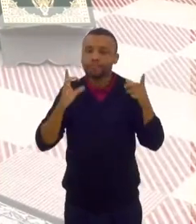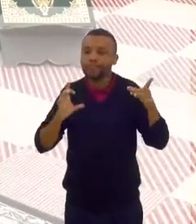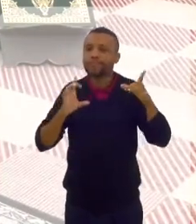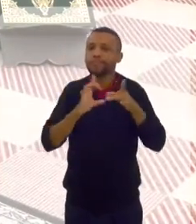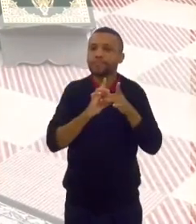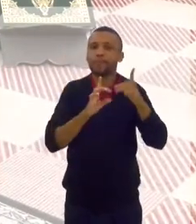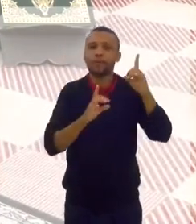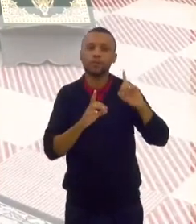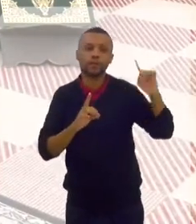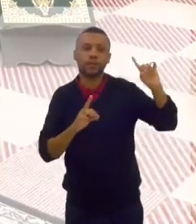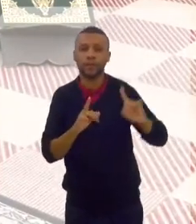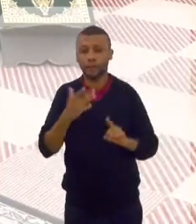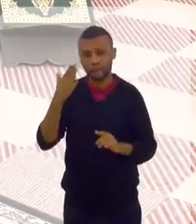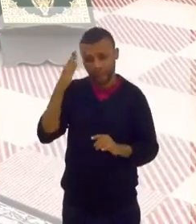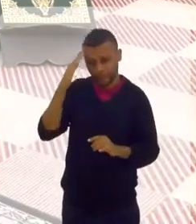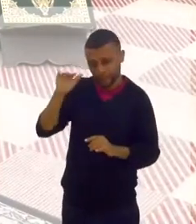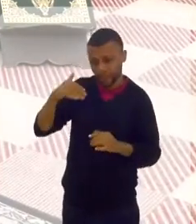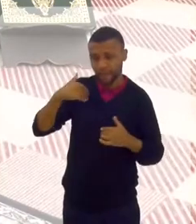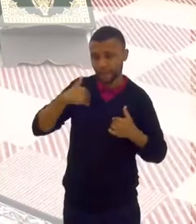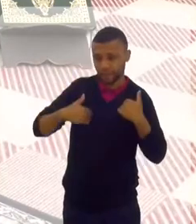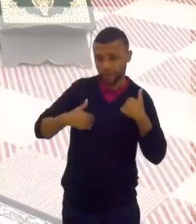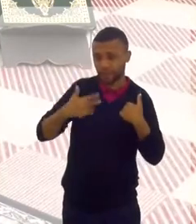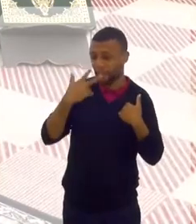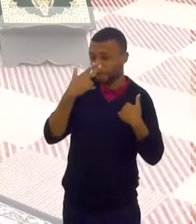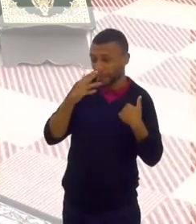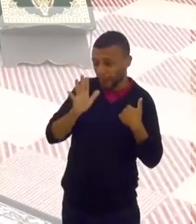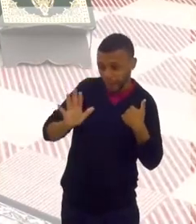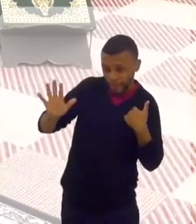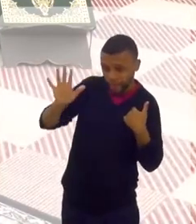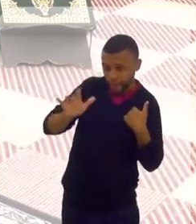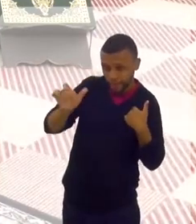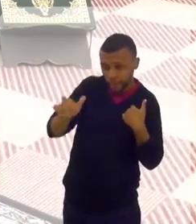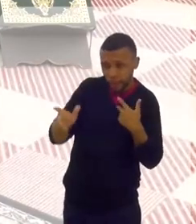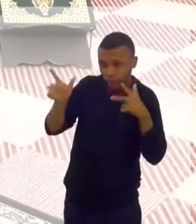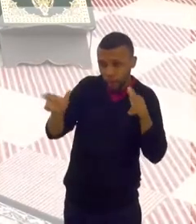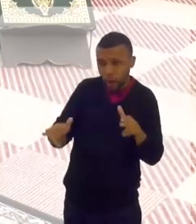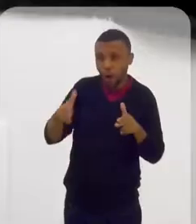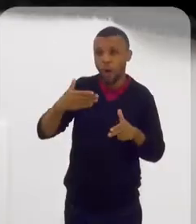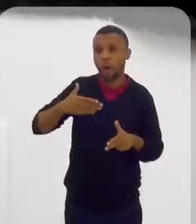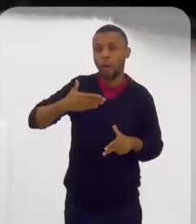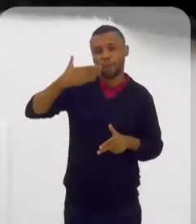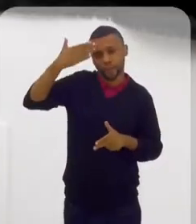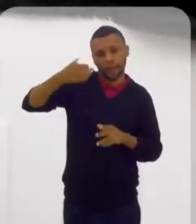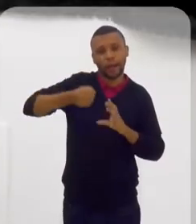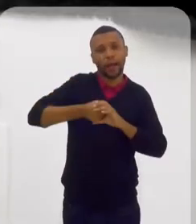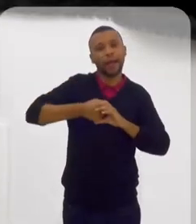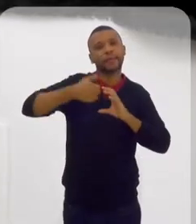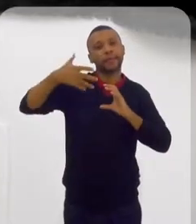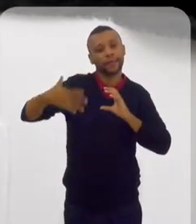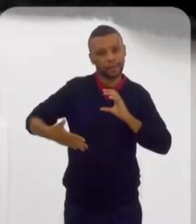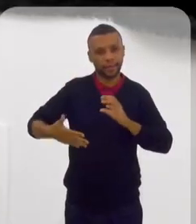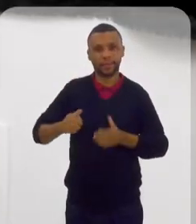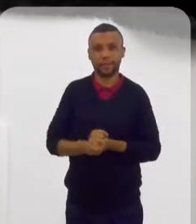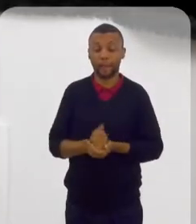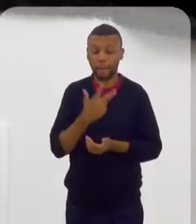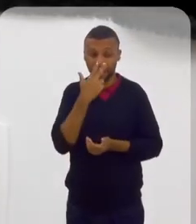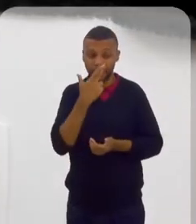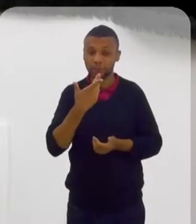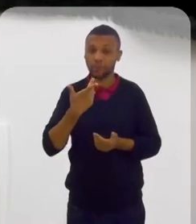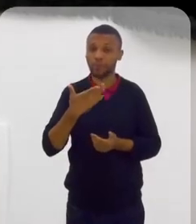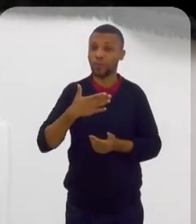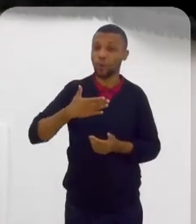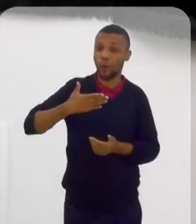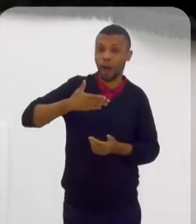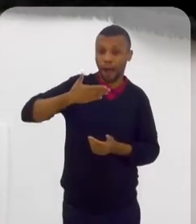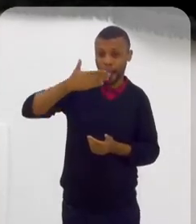Mas você sabe que fisicamente você parece um muçulmano, né? É, eu pareço... tem as características. É, eu pareço com o árabe,